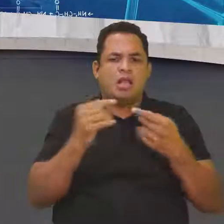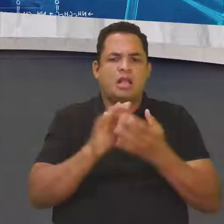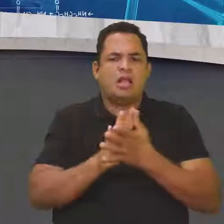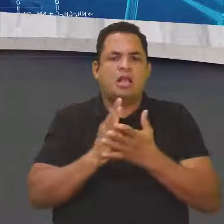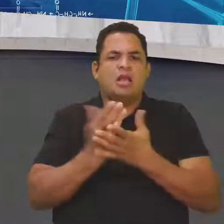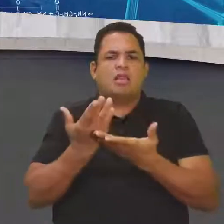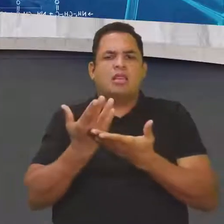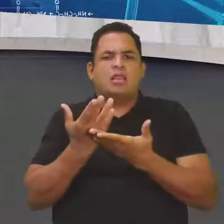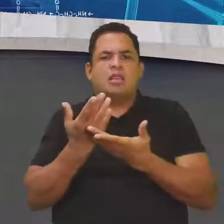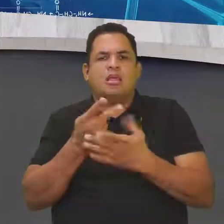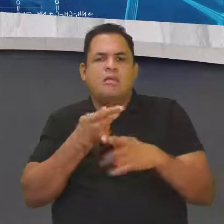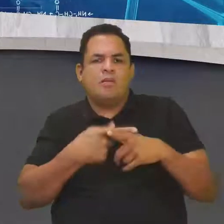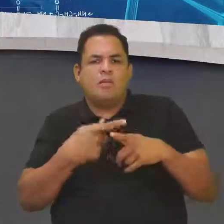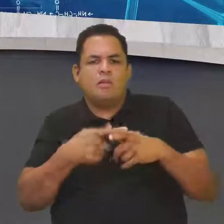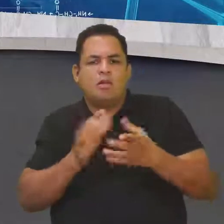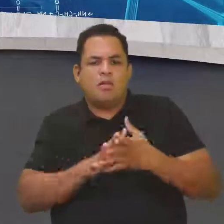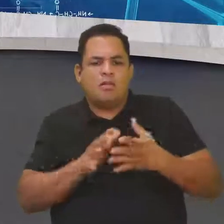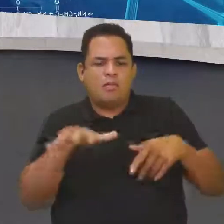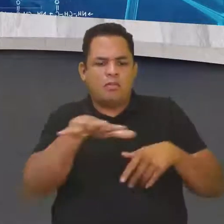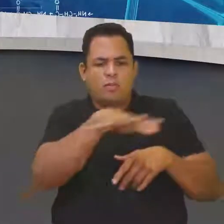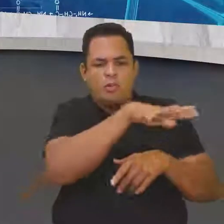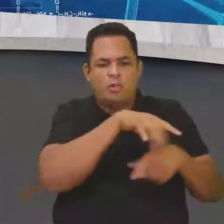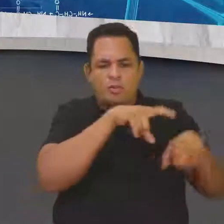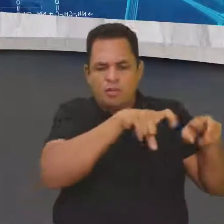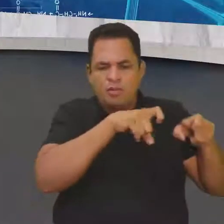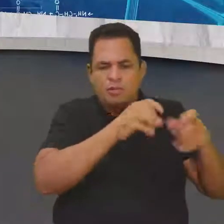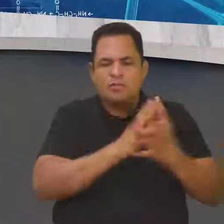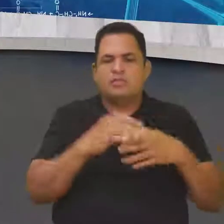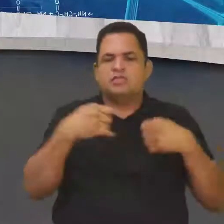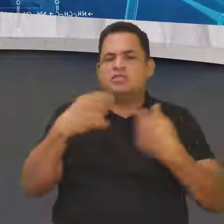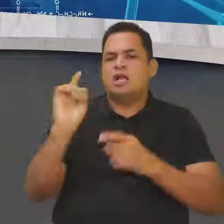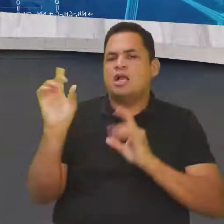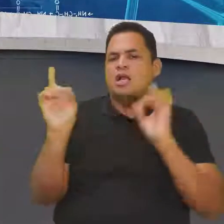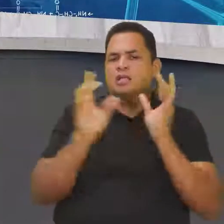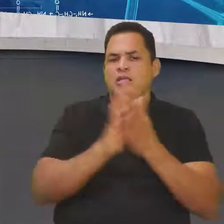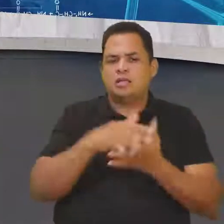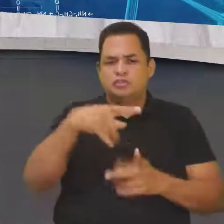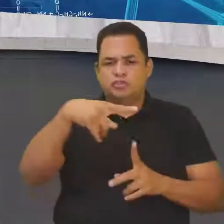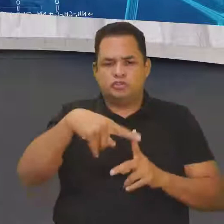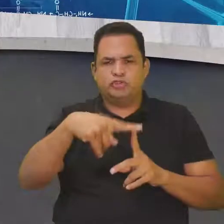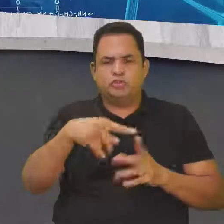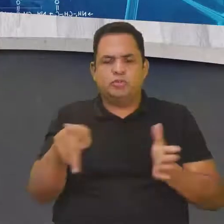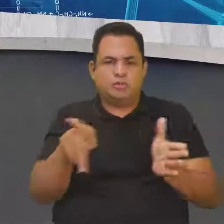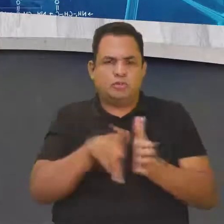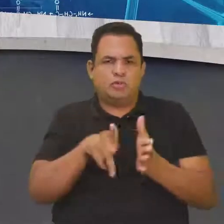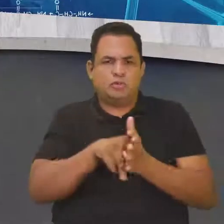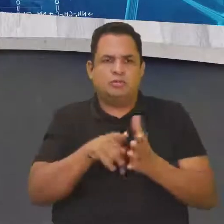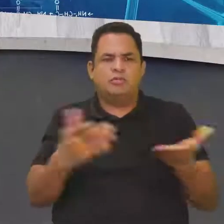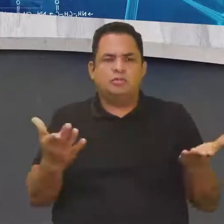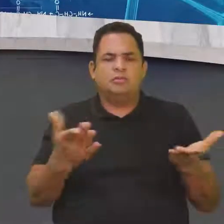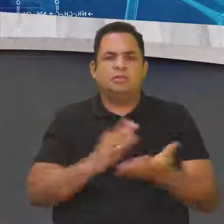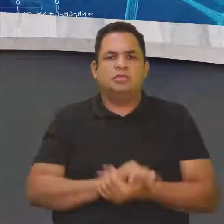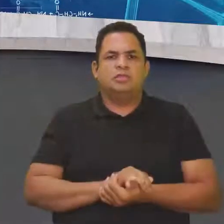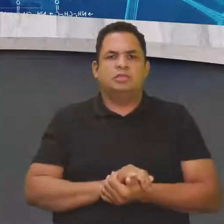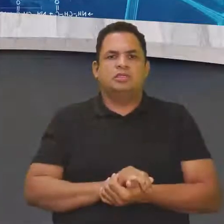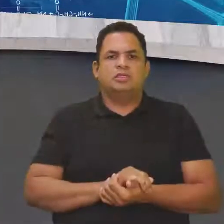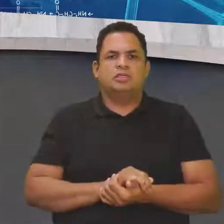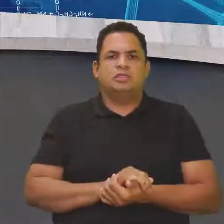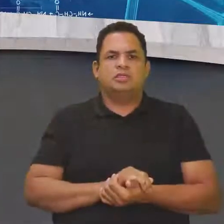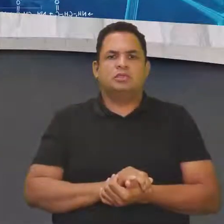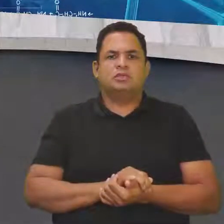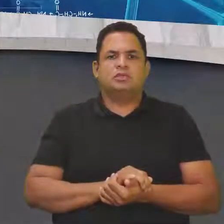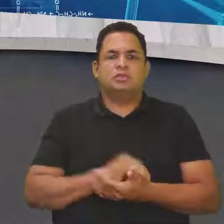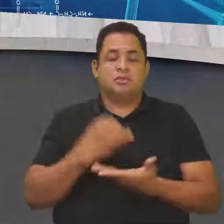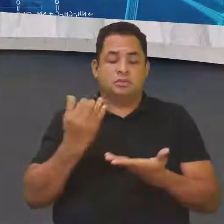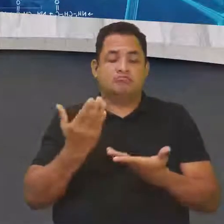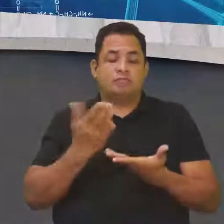combater, nós temos um tipo específico de agrotóxico. Então é muito importante a gente frisar nisso, tá? E o